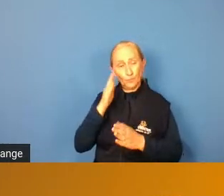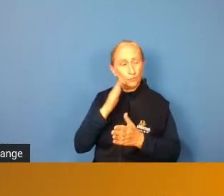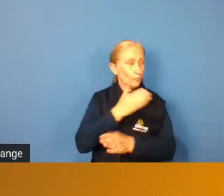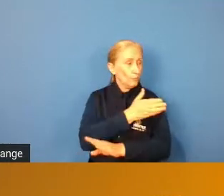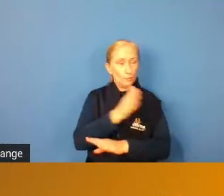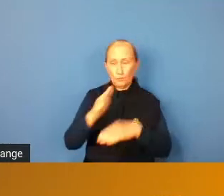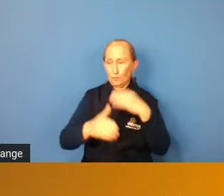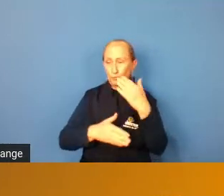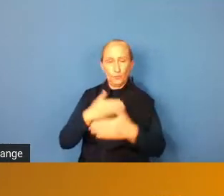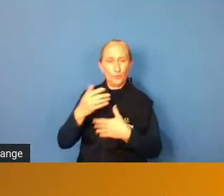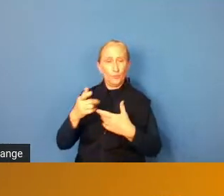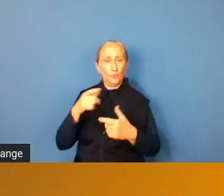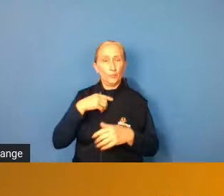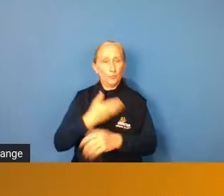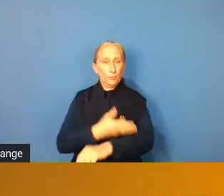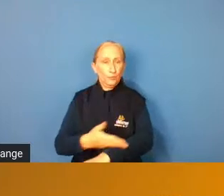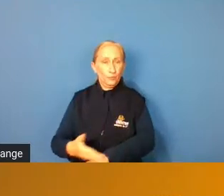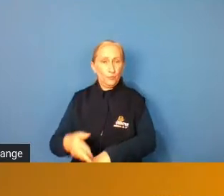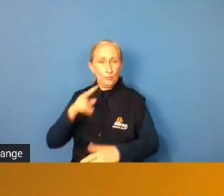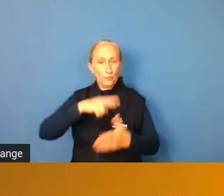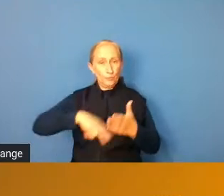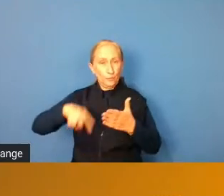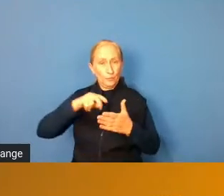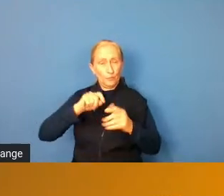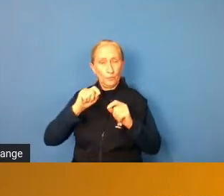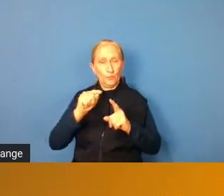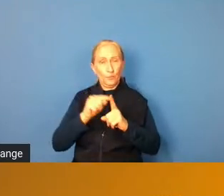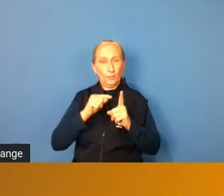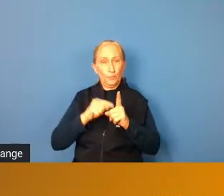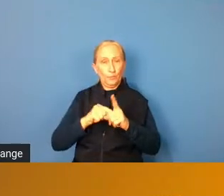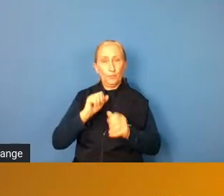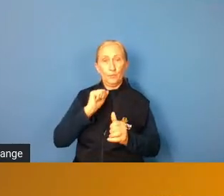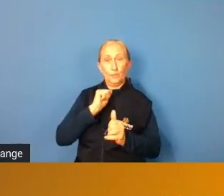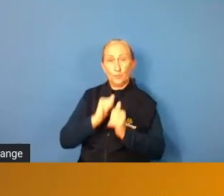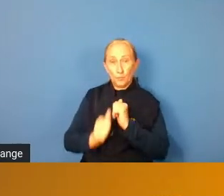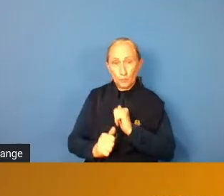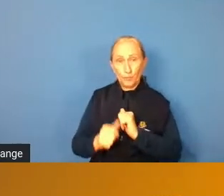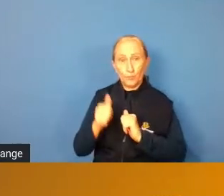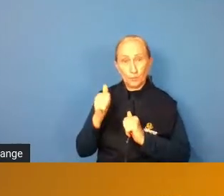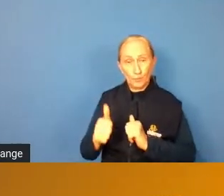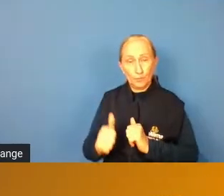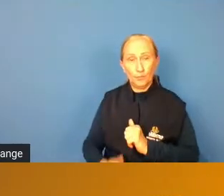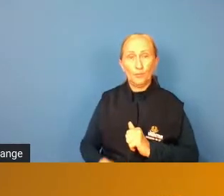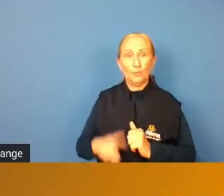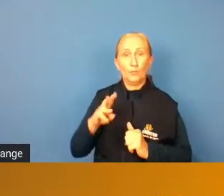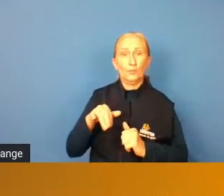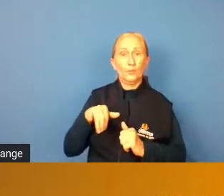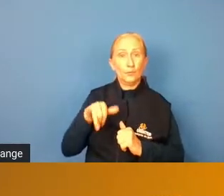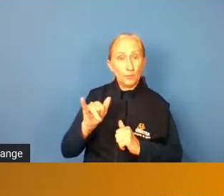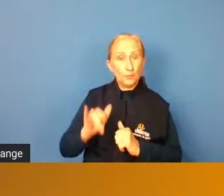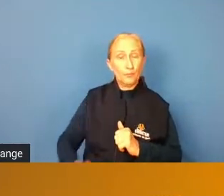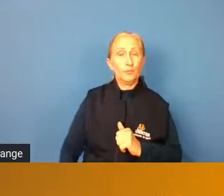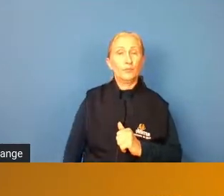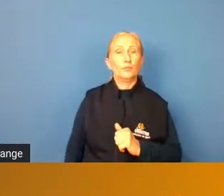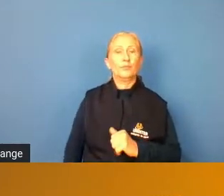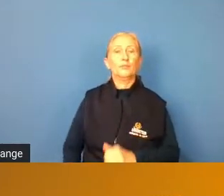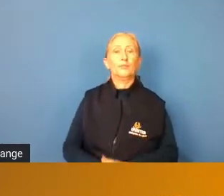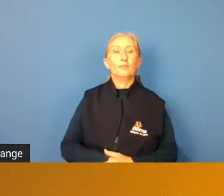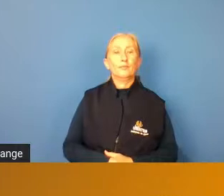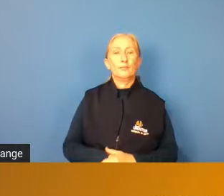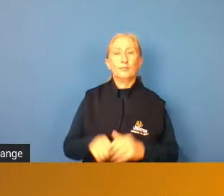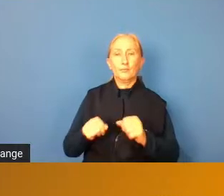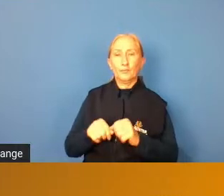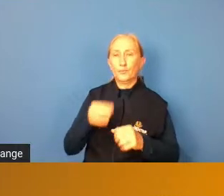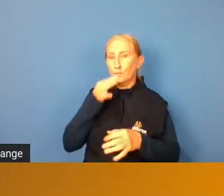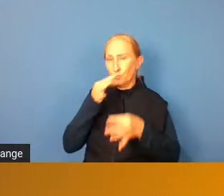um pouco do que a gente está acostumado a ler sobre essa modalidade esportiva Wesley pode fazer